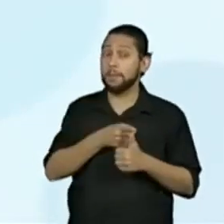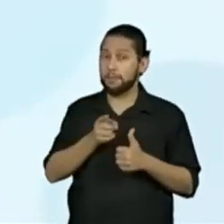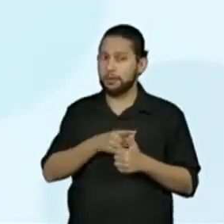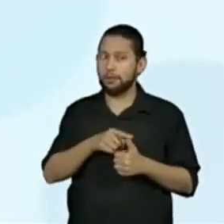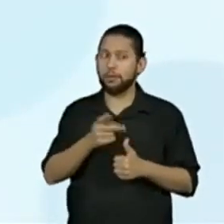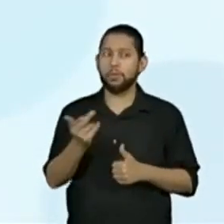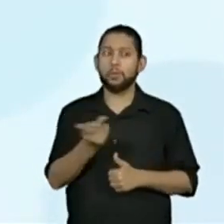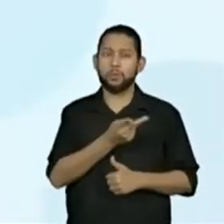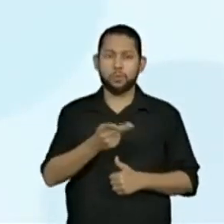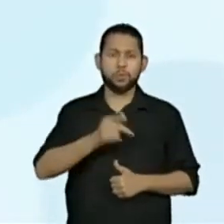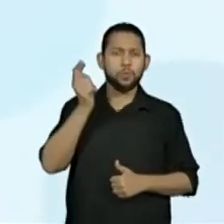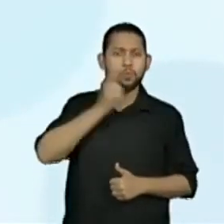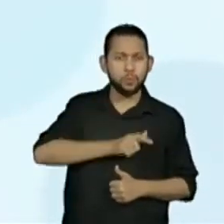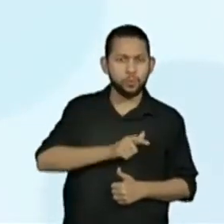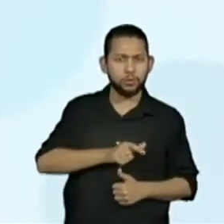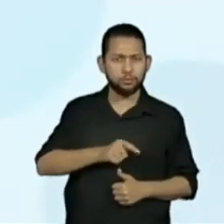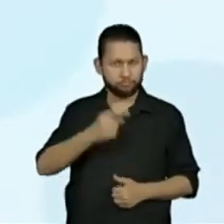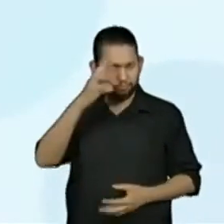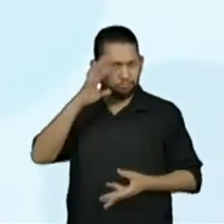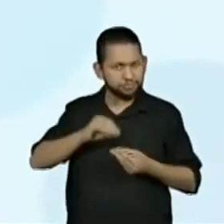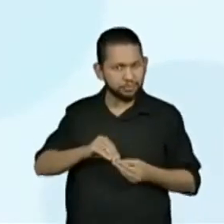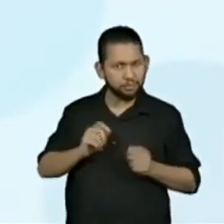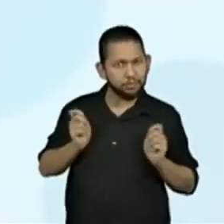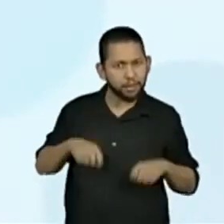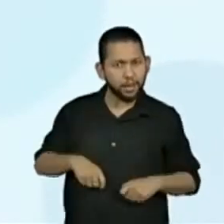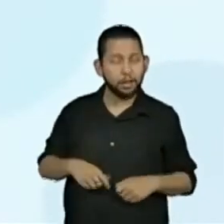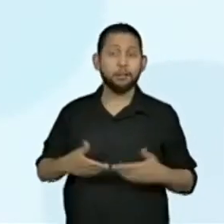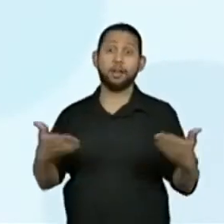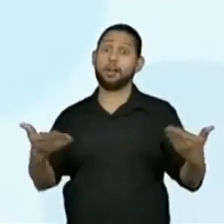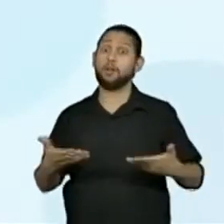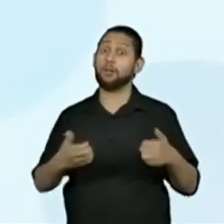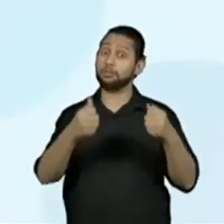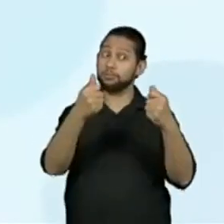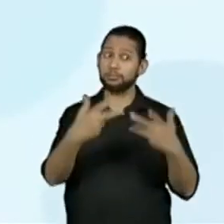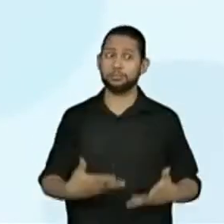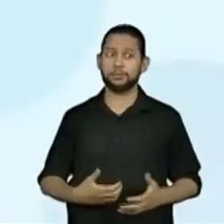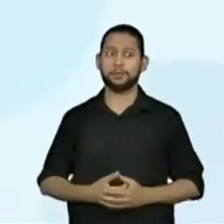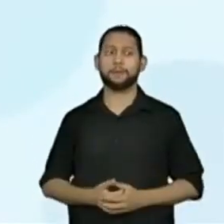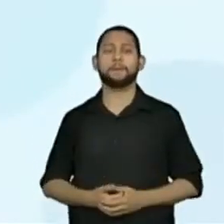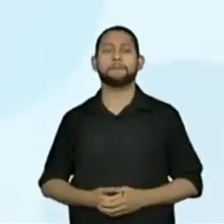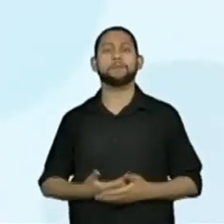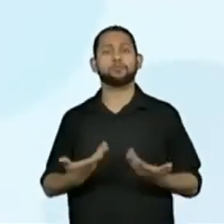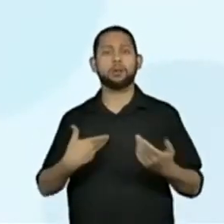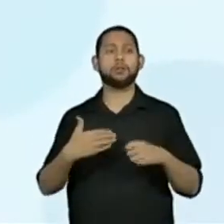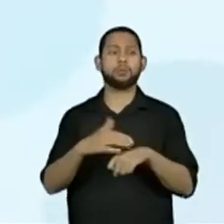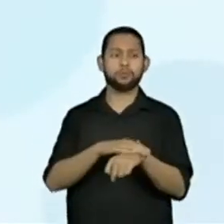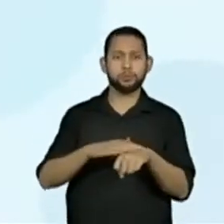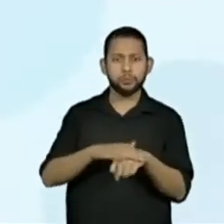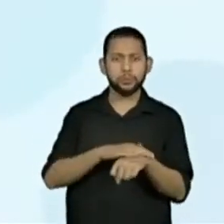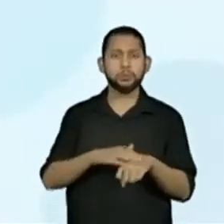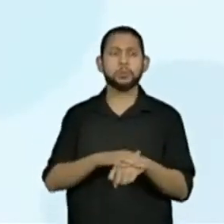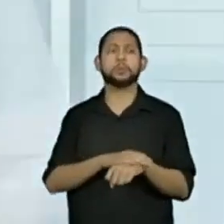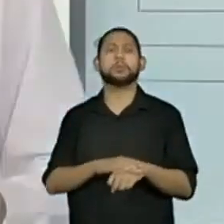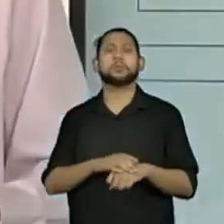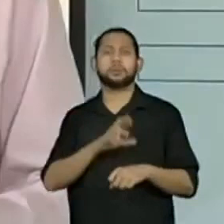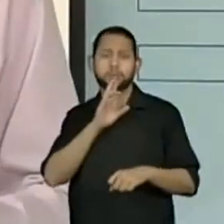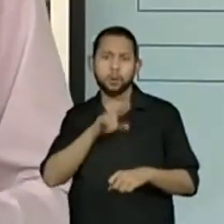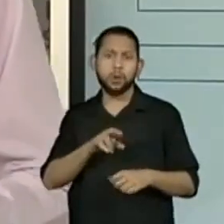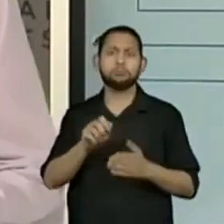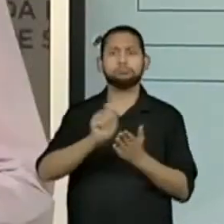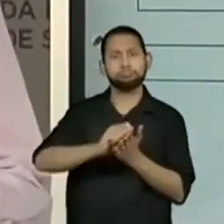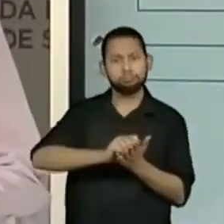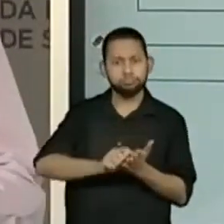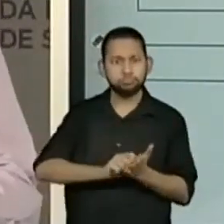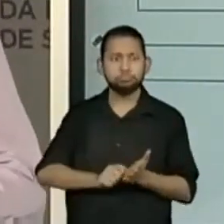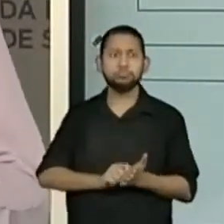vencedor? Justifique. Nós já conversamos sobre isso, já até retomamos a resposta, mas a gente vai registrar